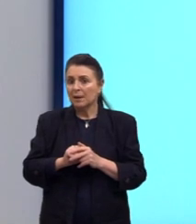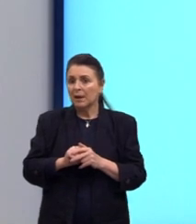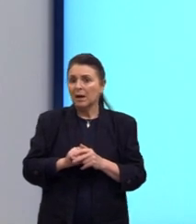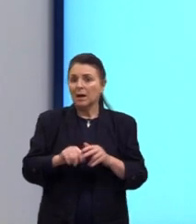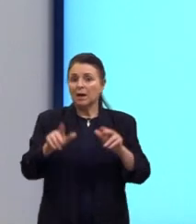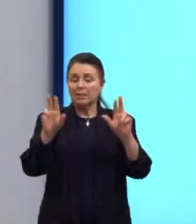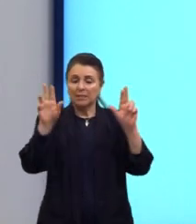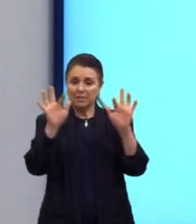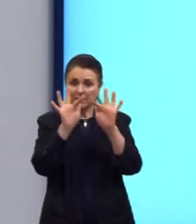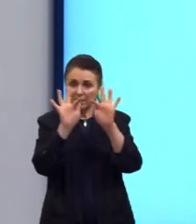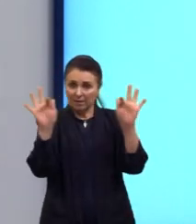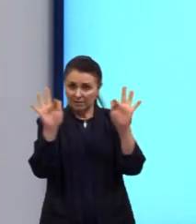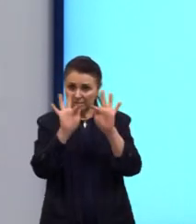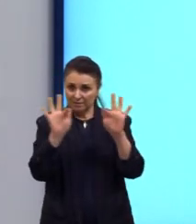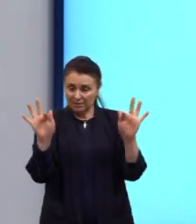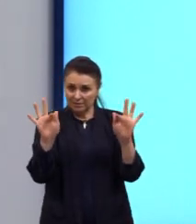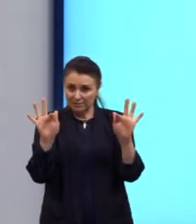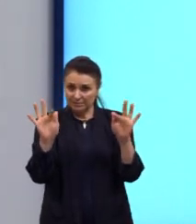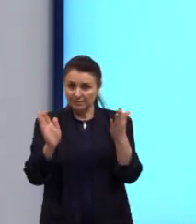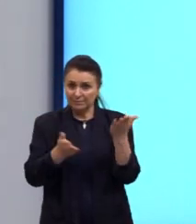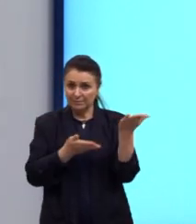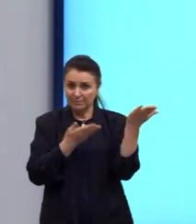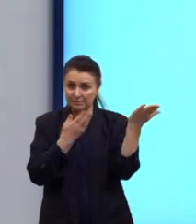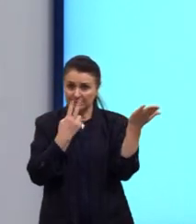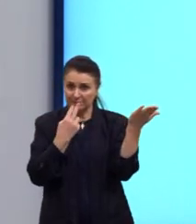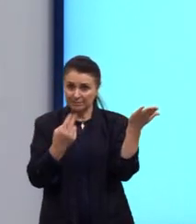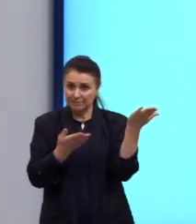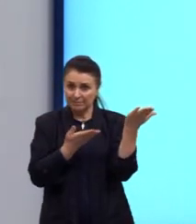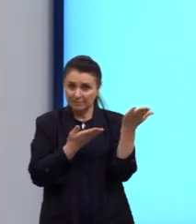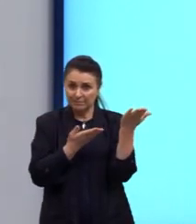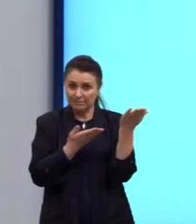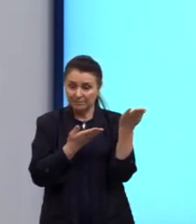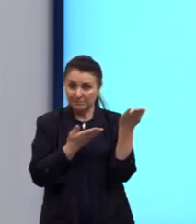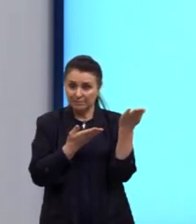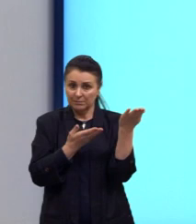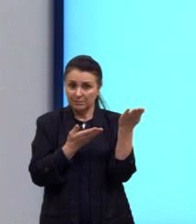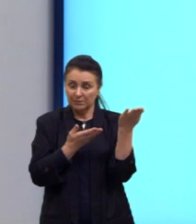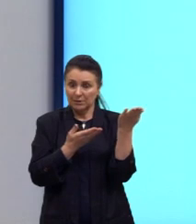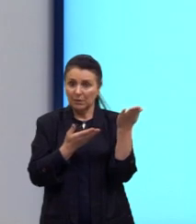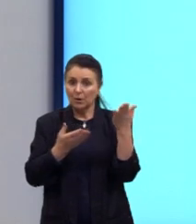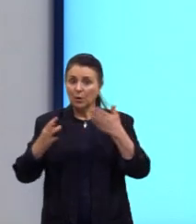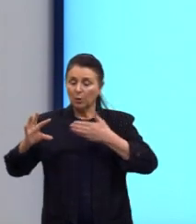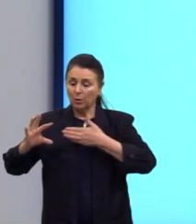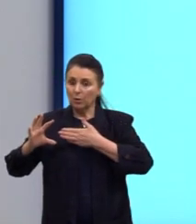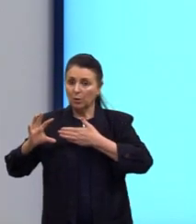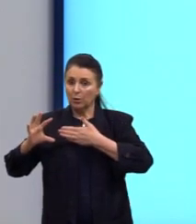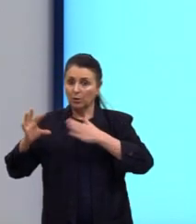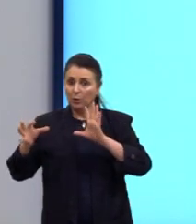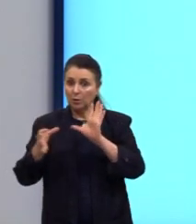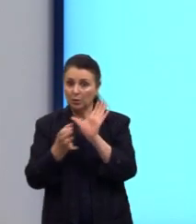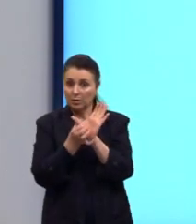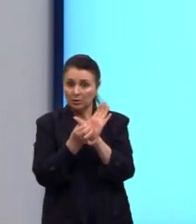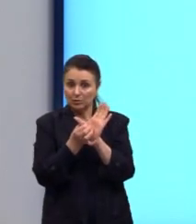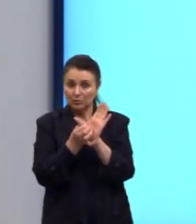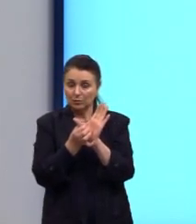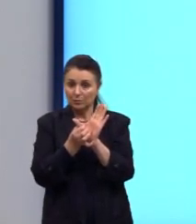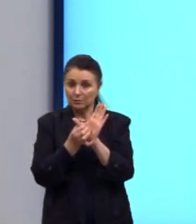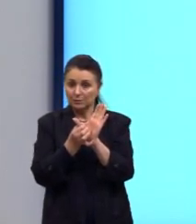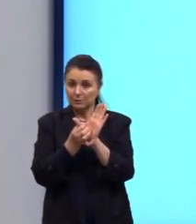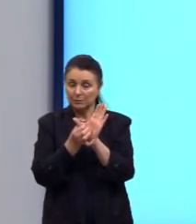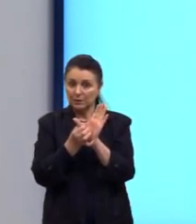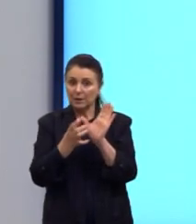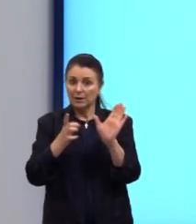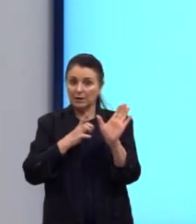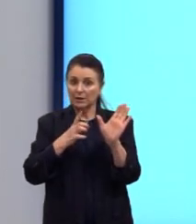I don't know what it is, but I want it. O conectivo, but, possui o valor